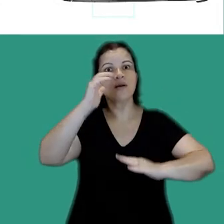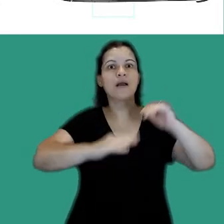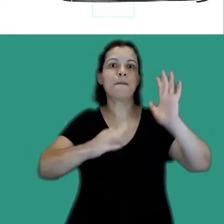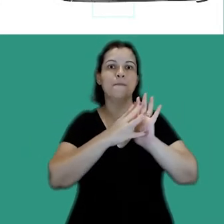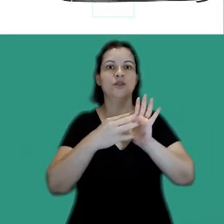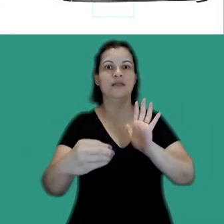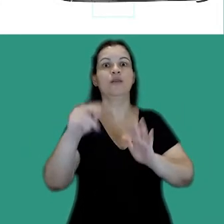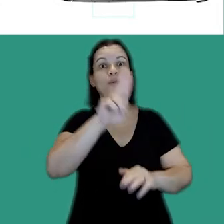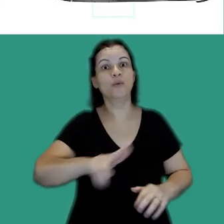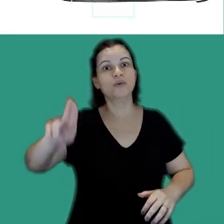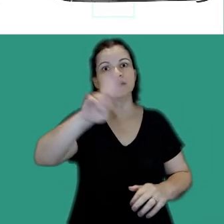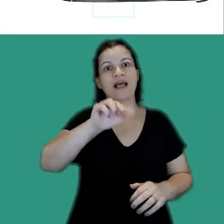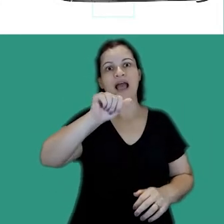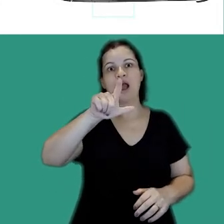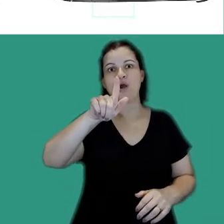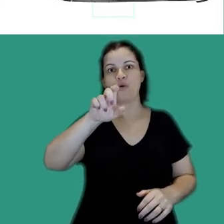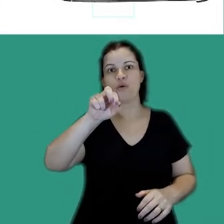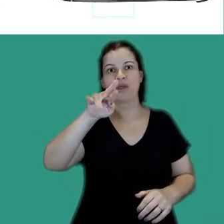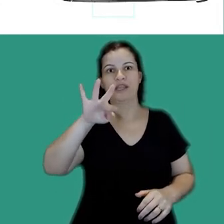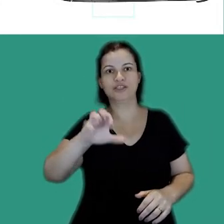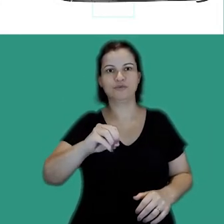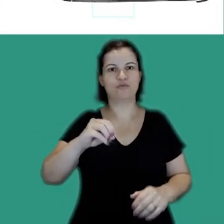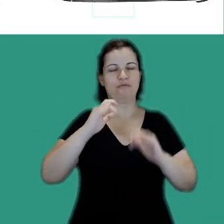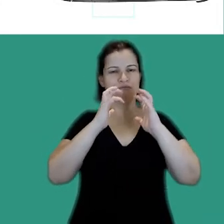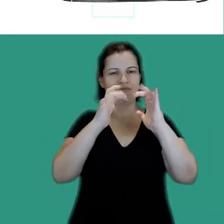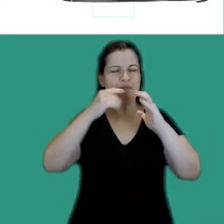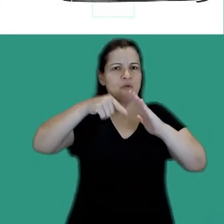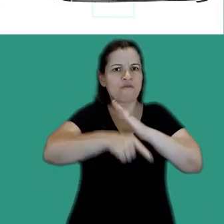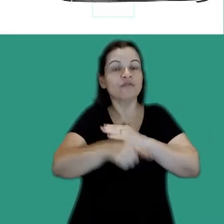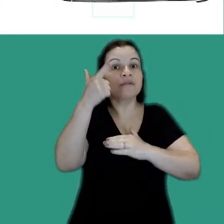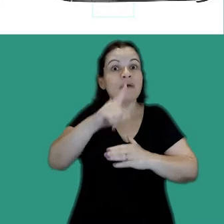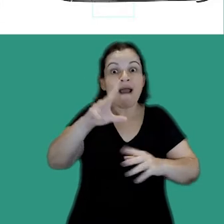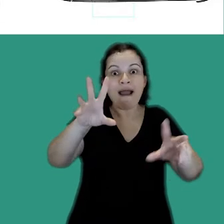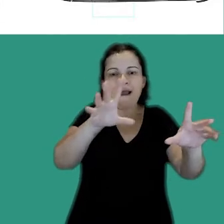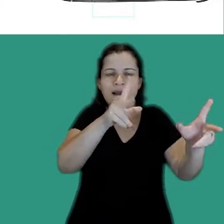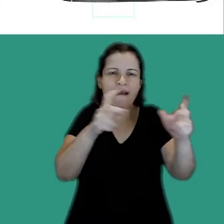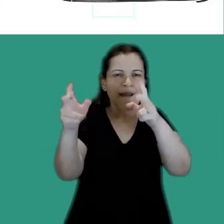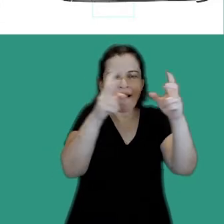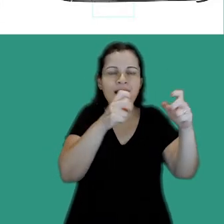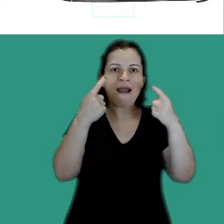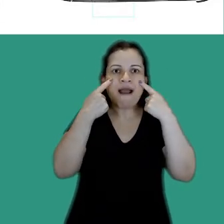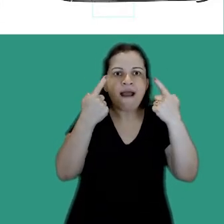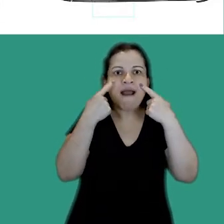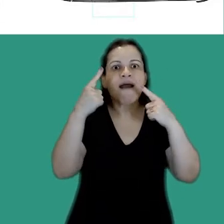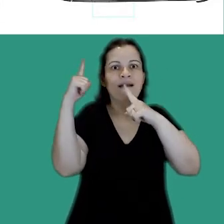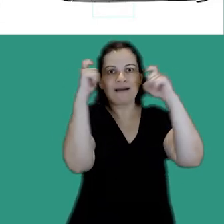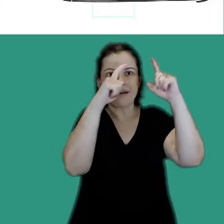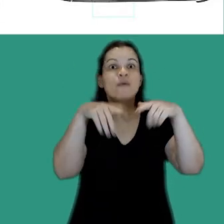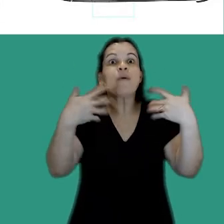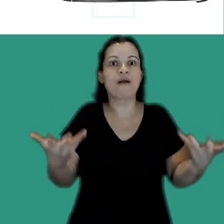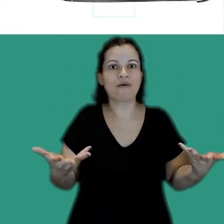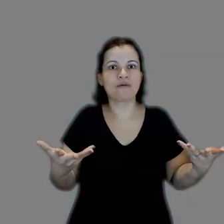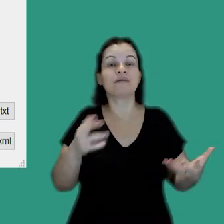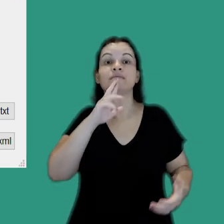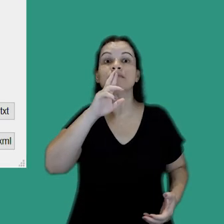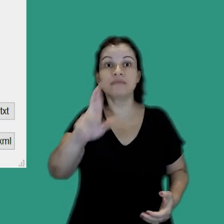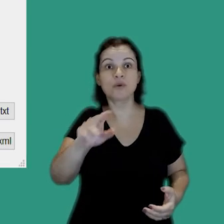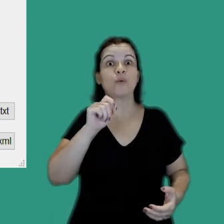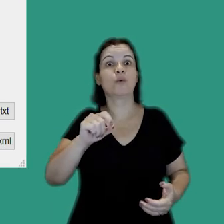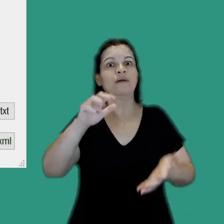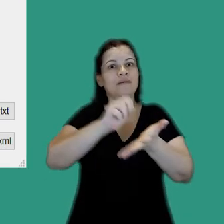construímos uma modelagem aplicando algoritmos de redes neurais profundas para aprender a enxergar as expressões faciais,